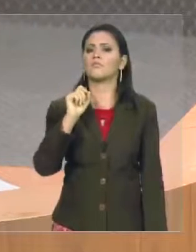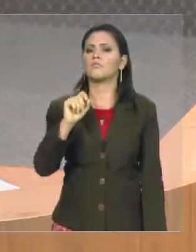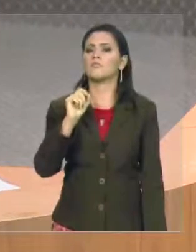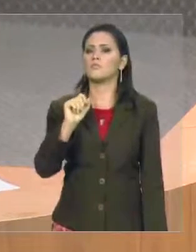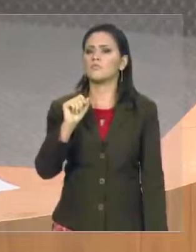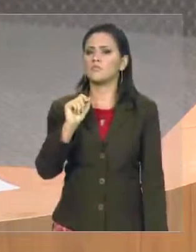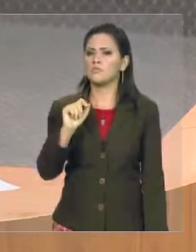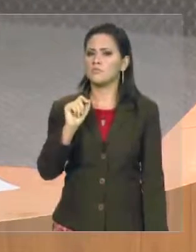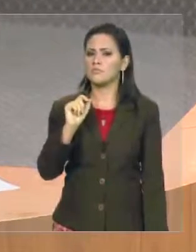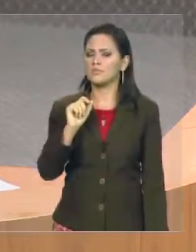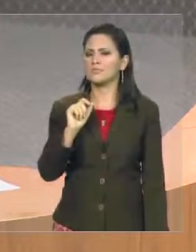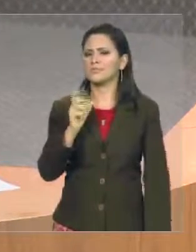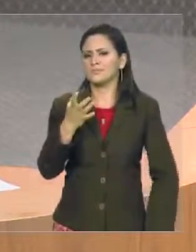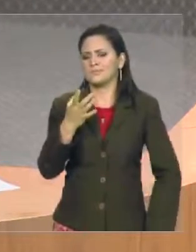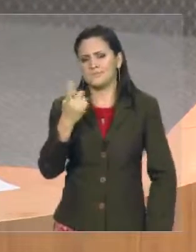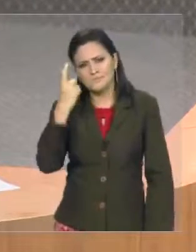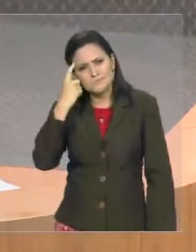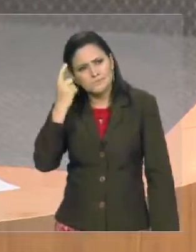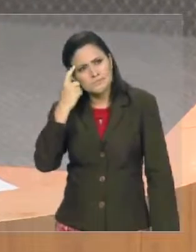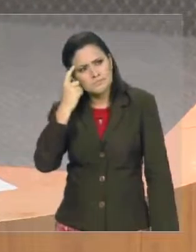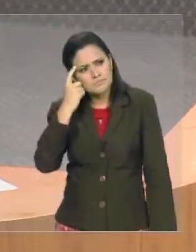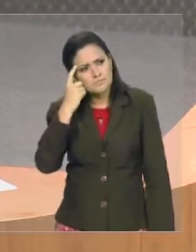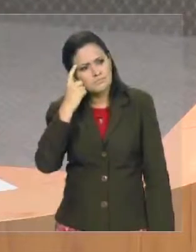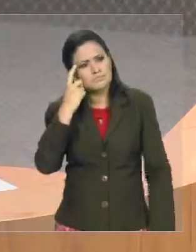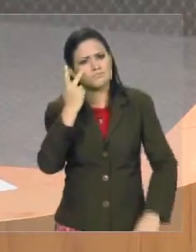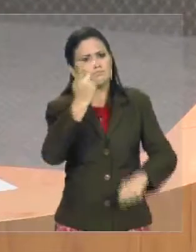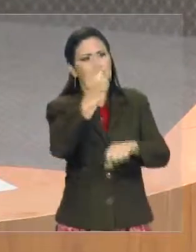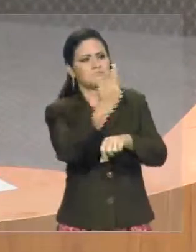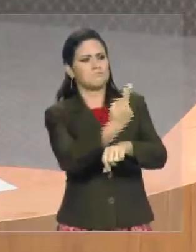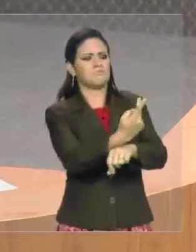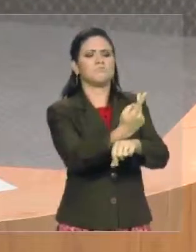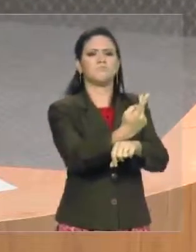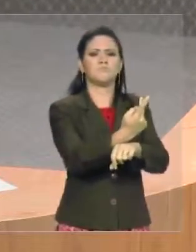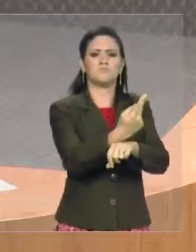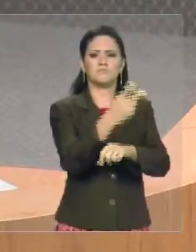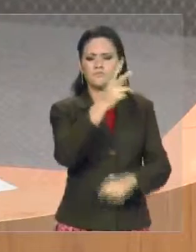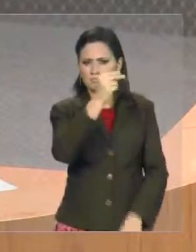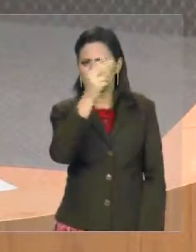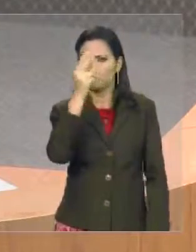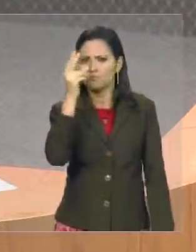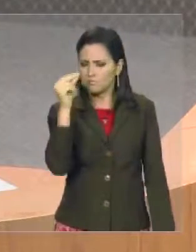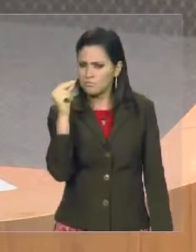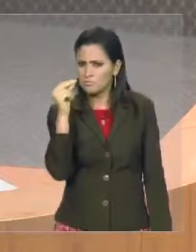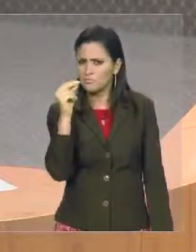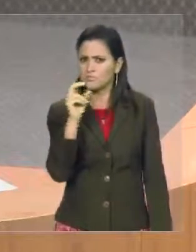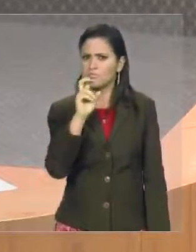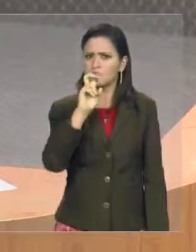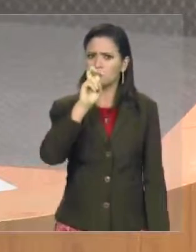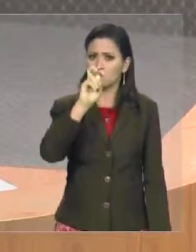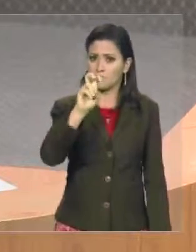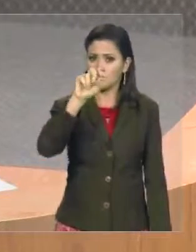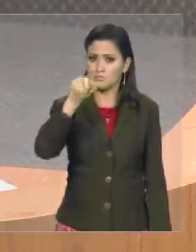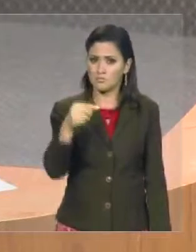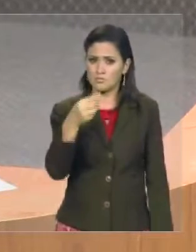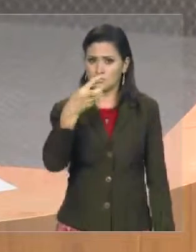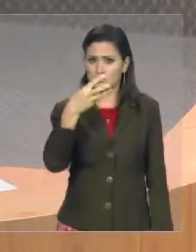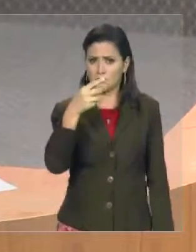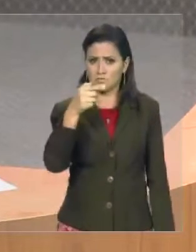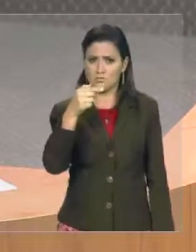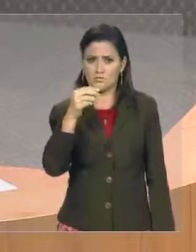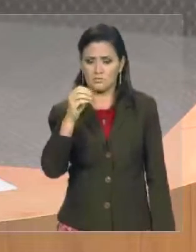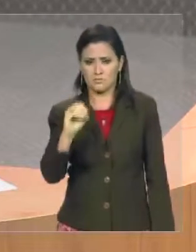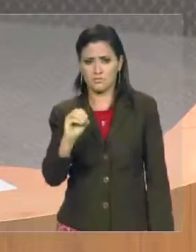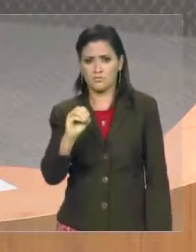premiados. 5.570 prefeitos, mal avaliados, as